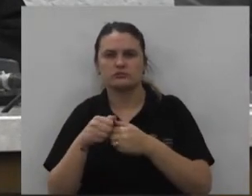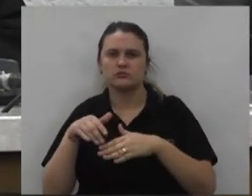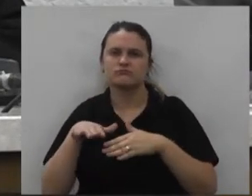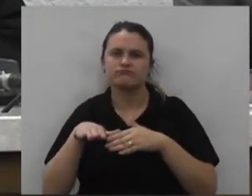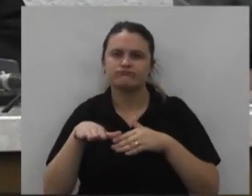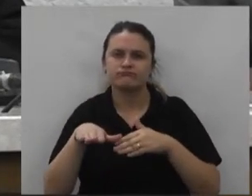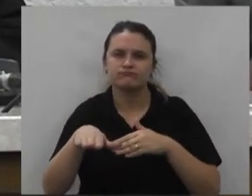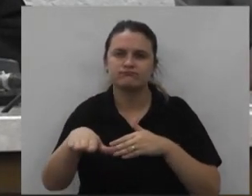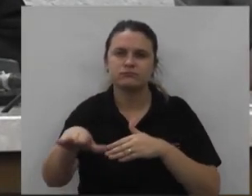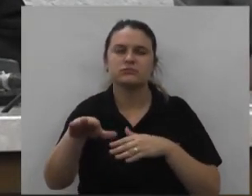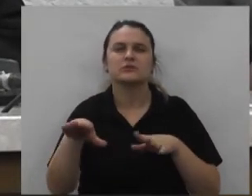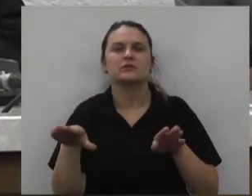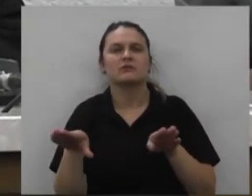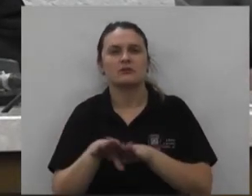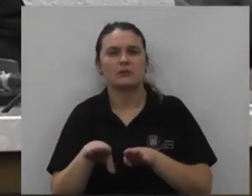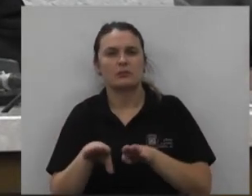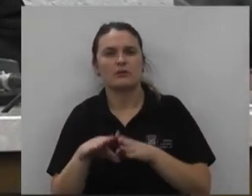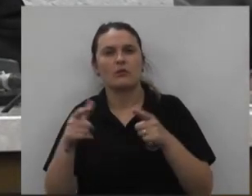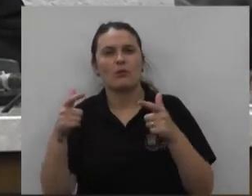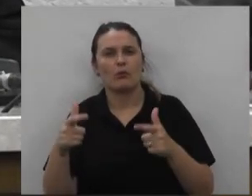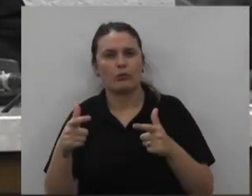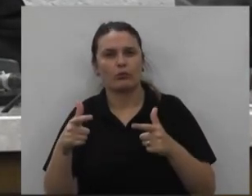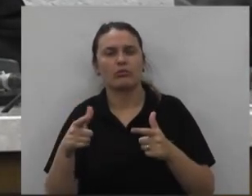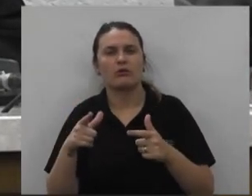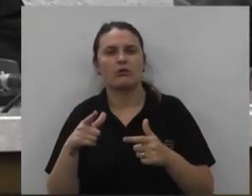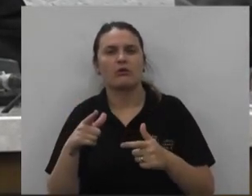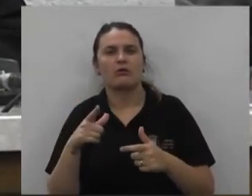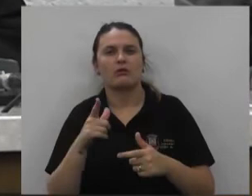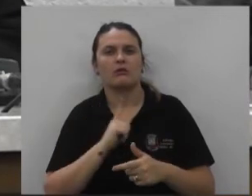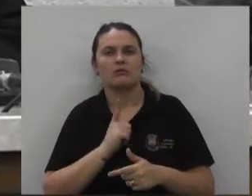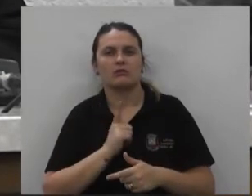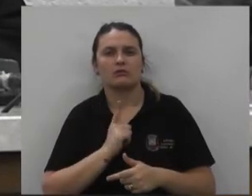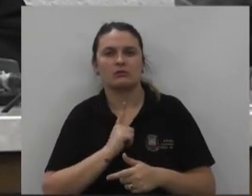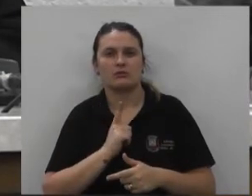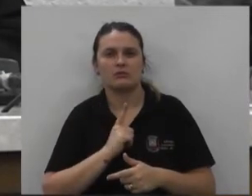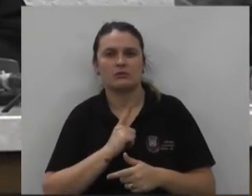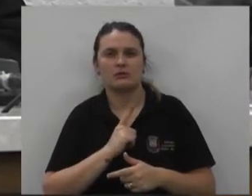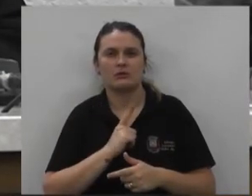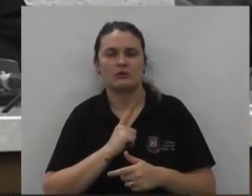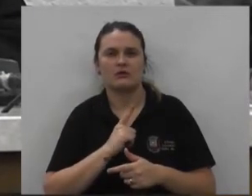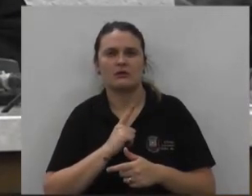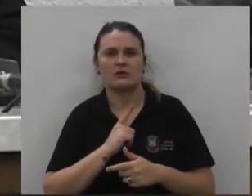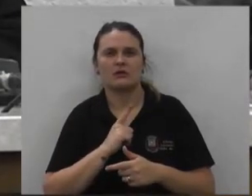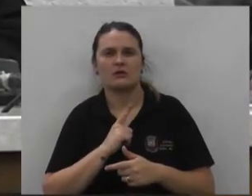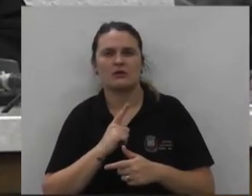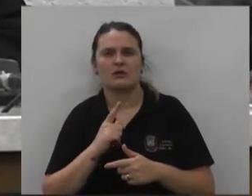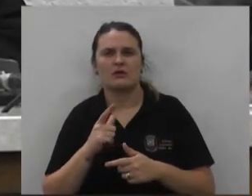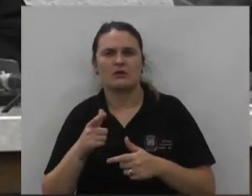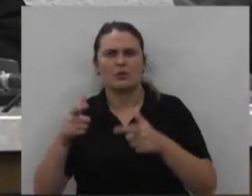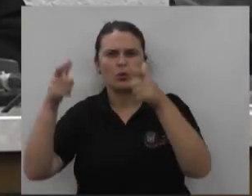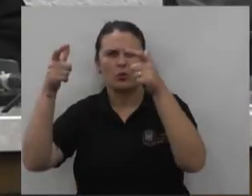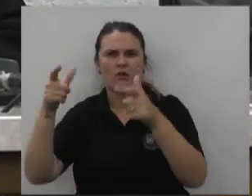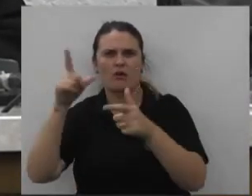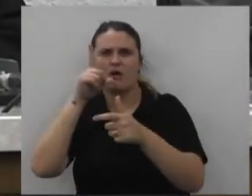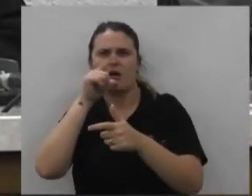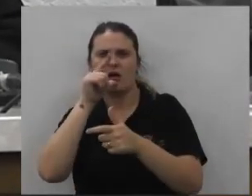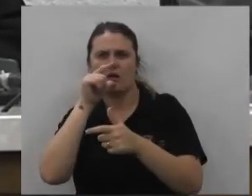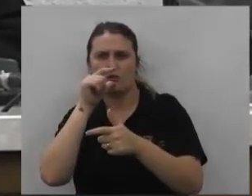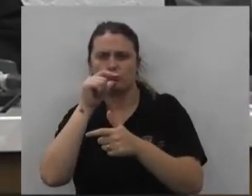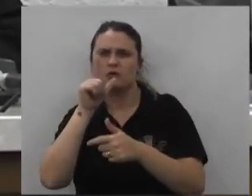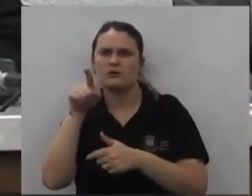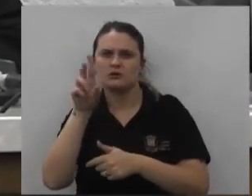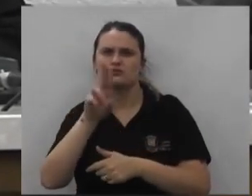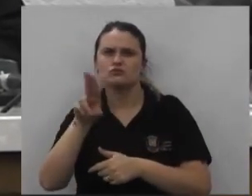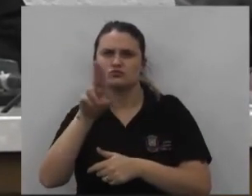transporte coletivo e é onde se localiza a caixa d'água sendo bem muito